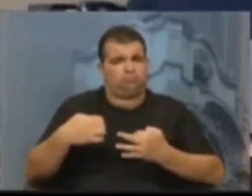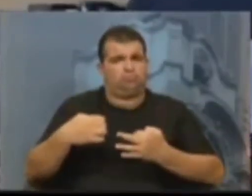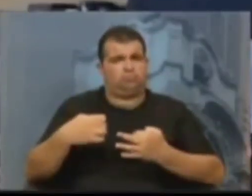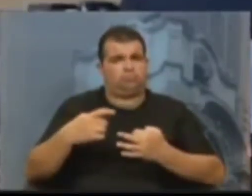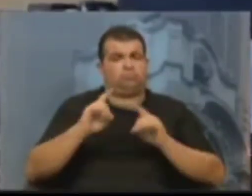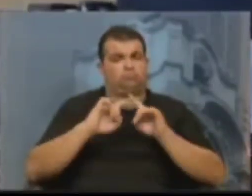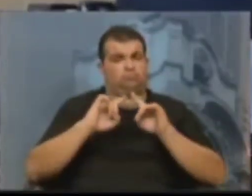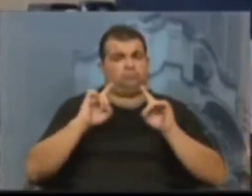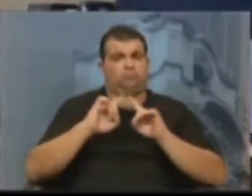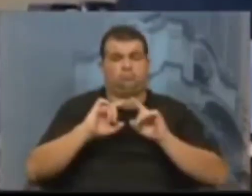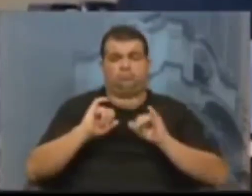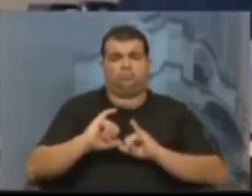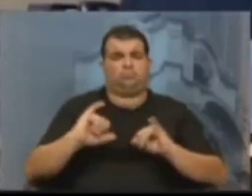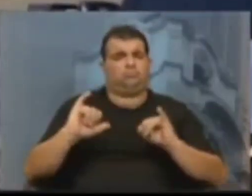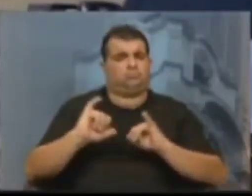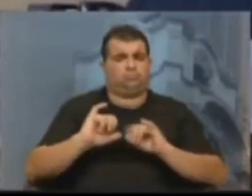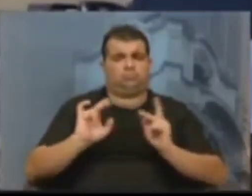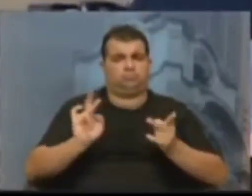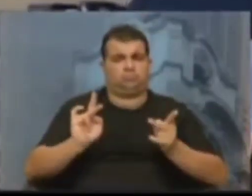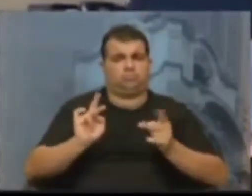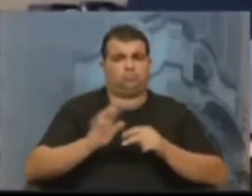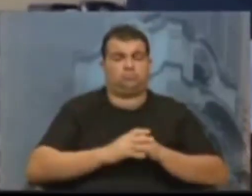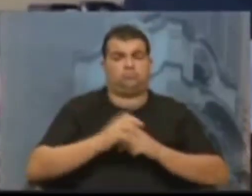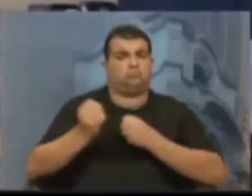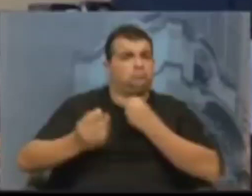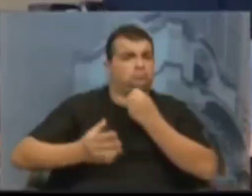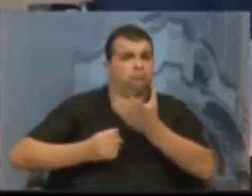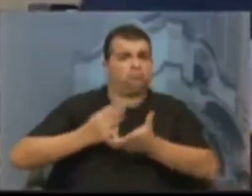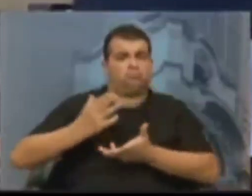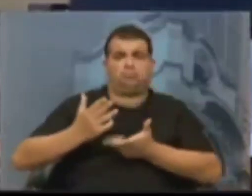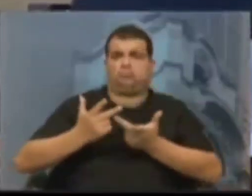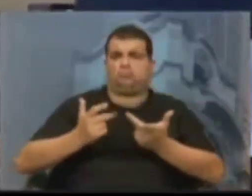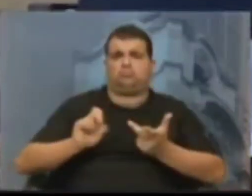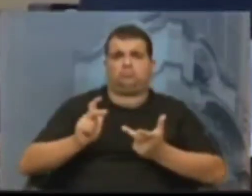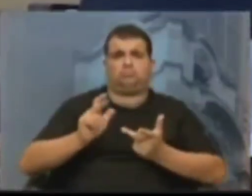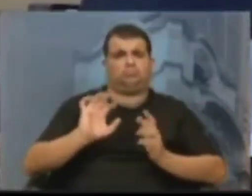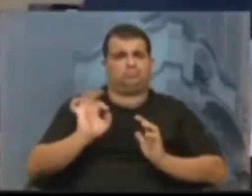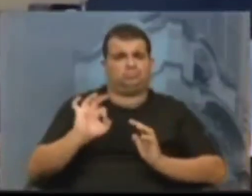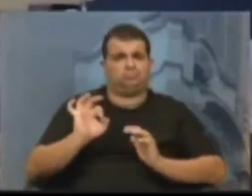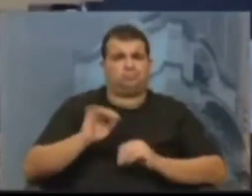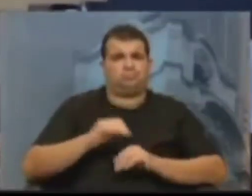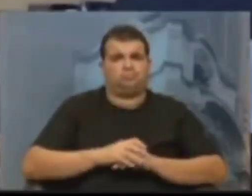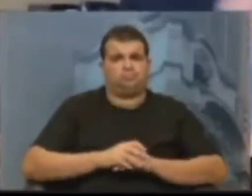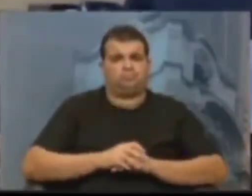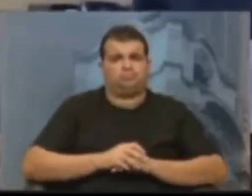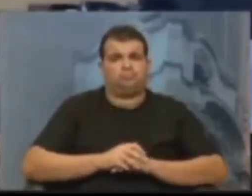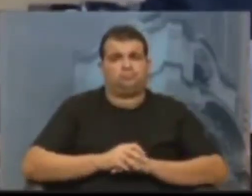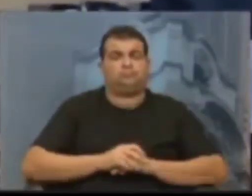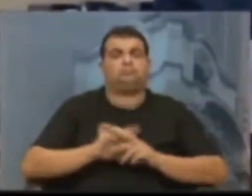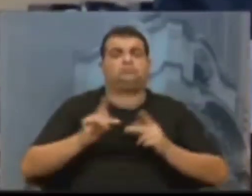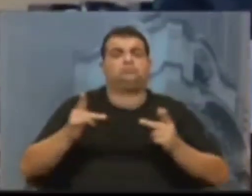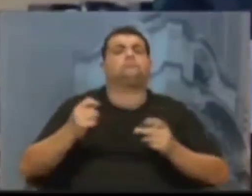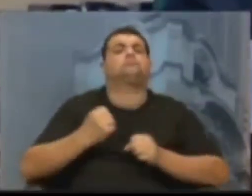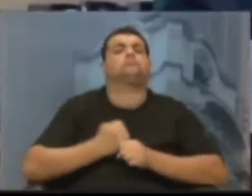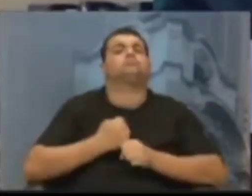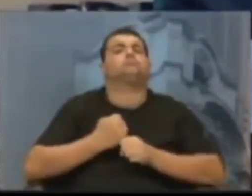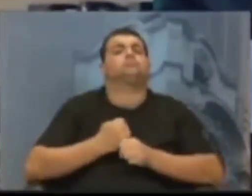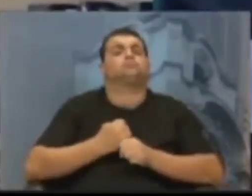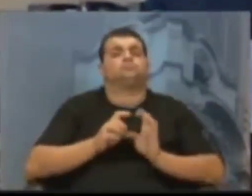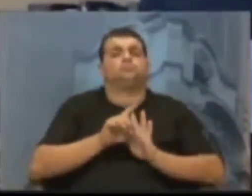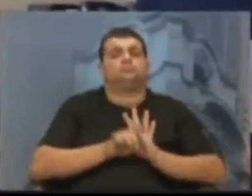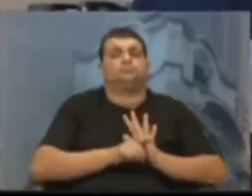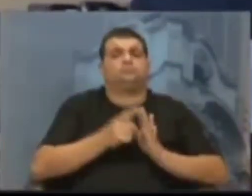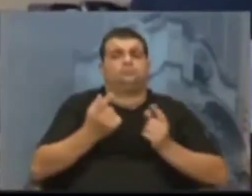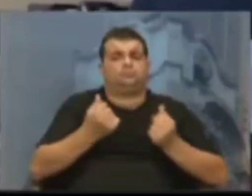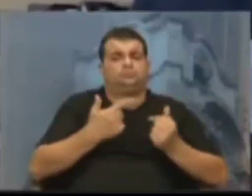extremamente criticável. Nós entregarmos a preço de nada, algo que foi construído há décadas com